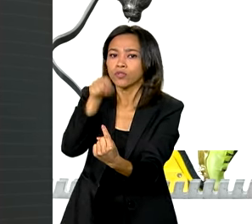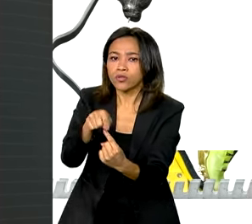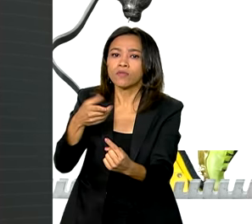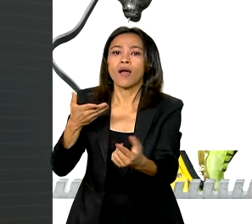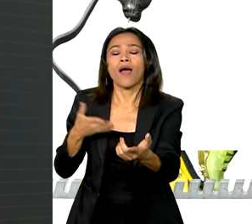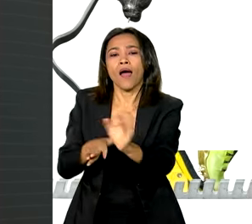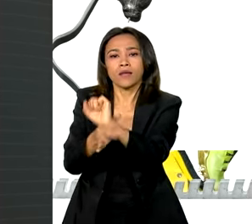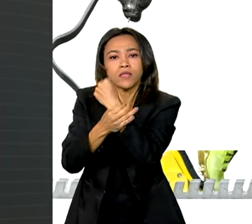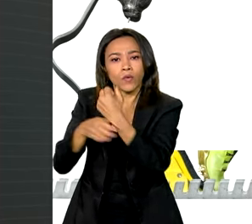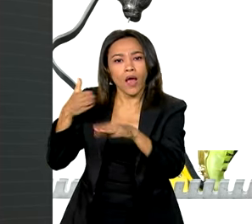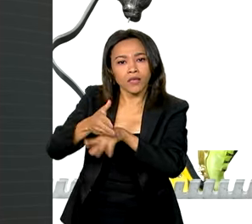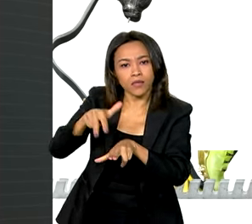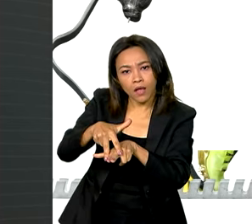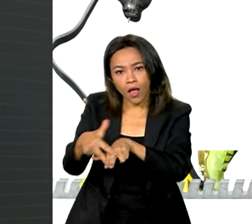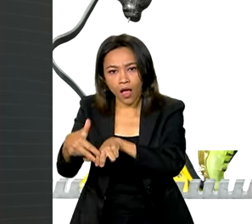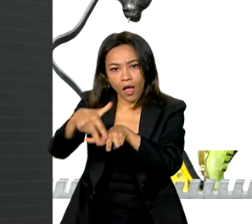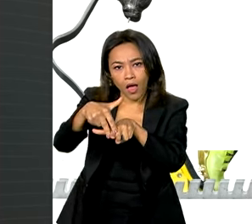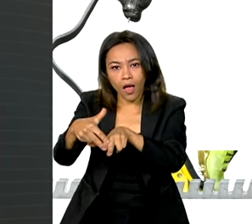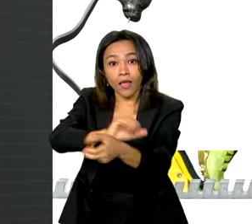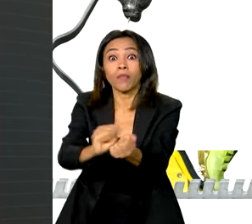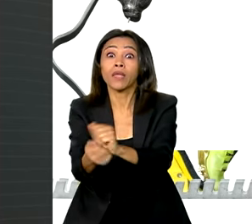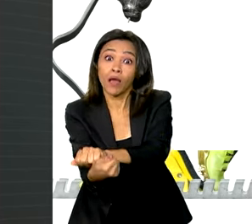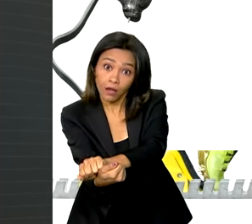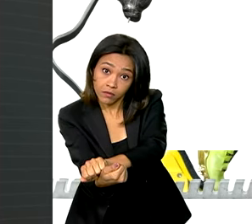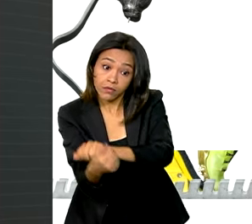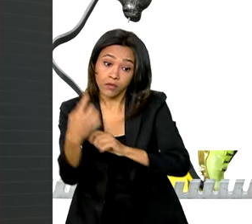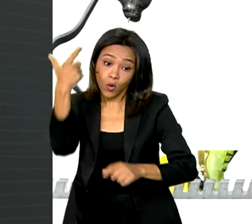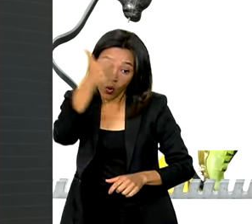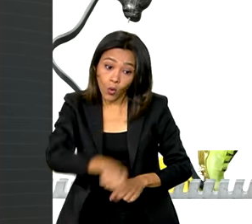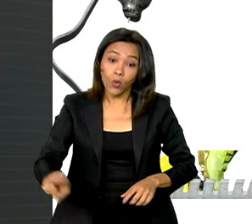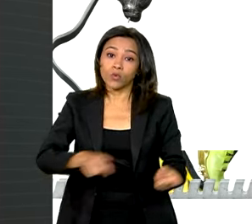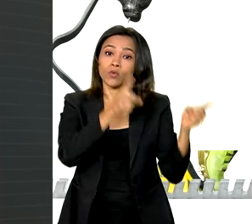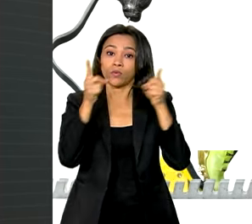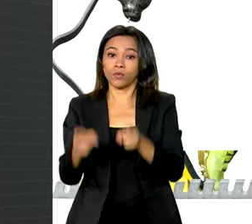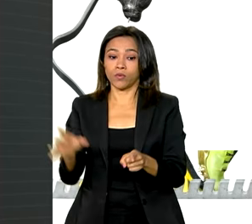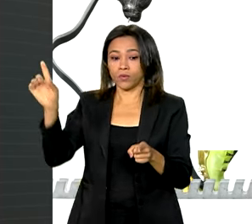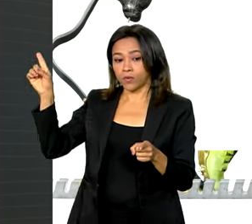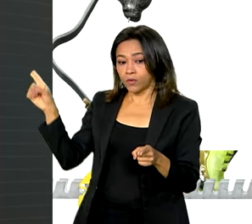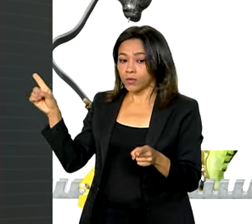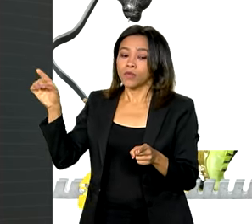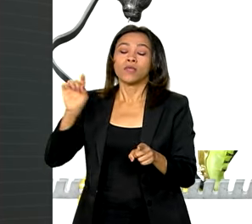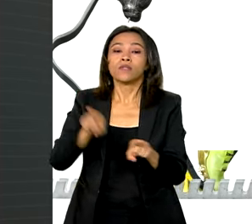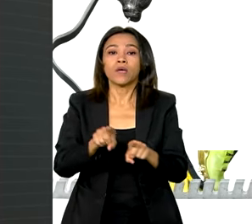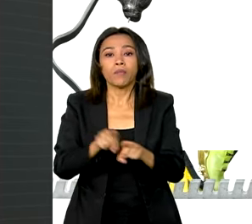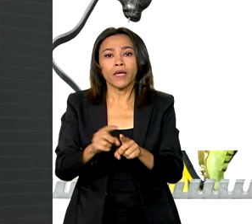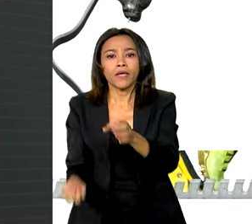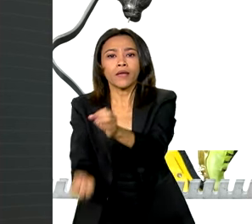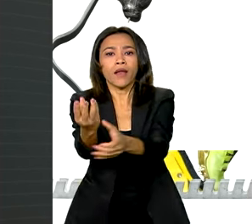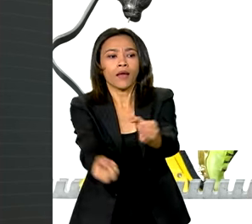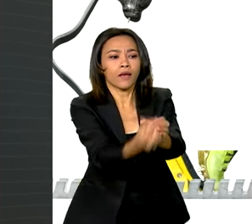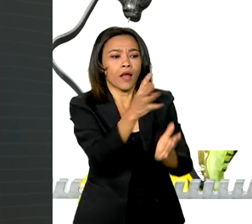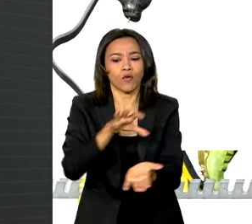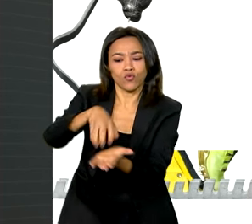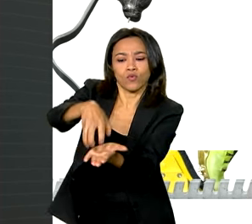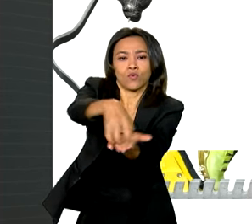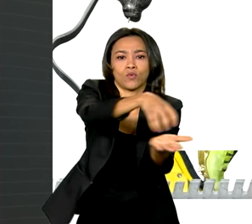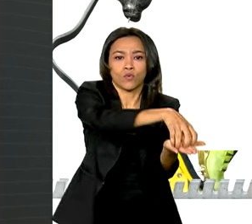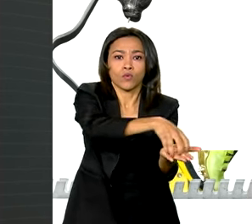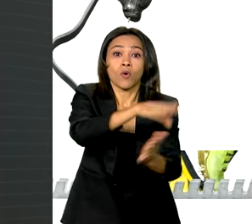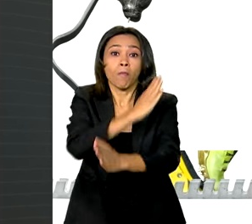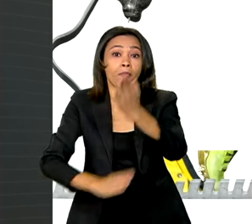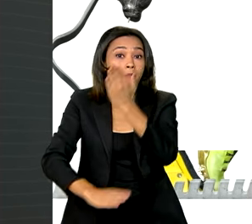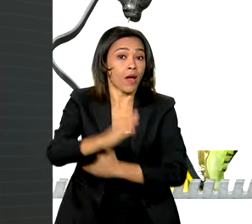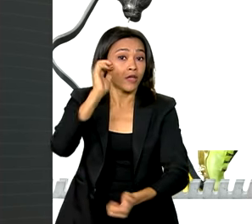acesso ao surf adaptado. Programa Paradesporto Brasil em Rede, que propõe criar núcleos de modalidades paradesportivas